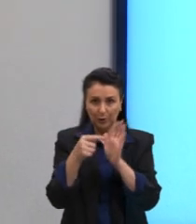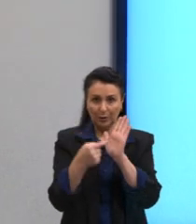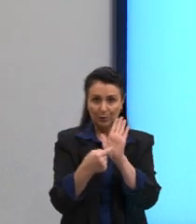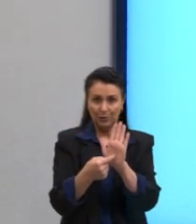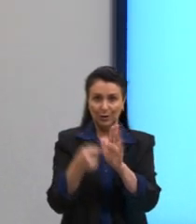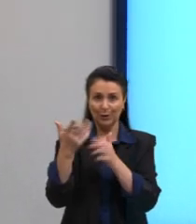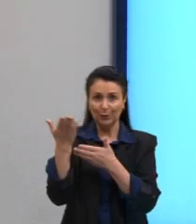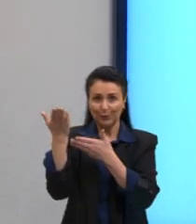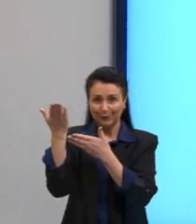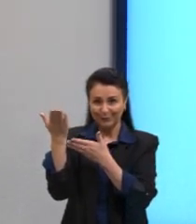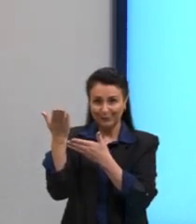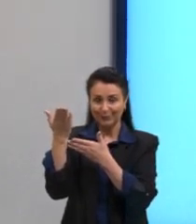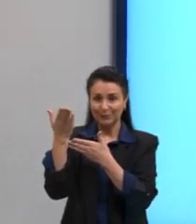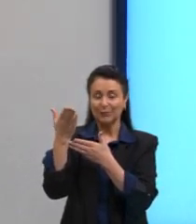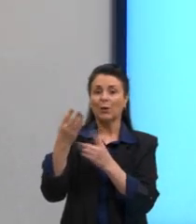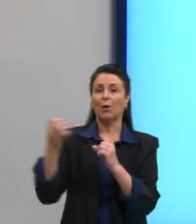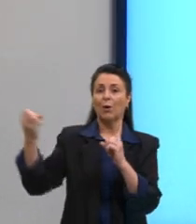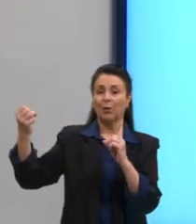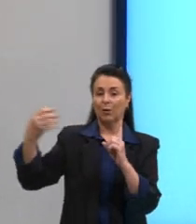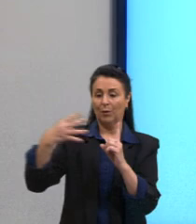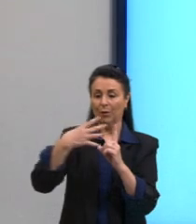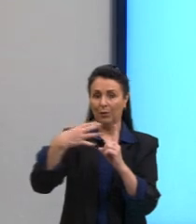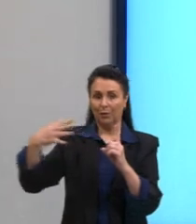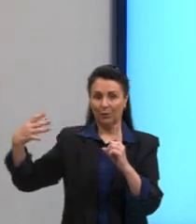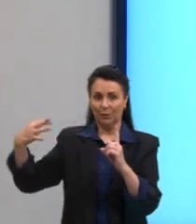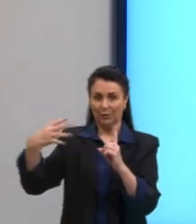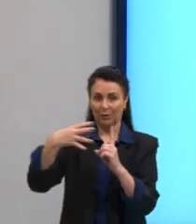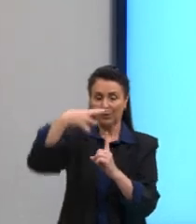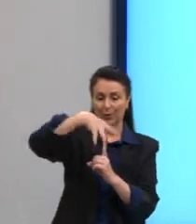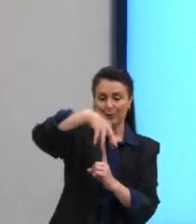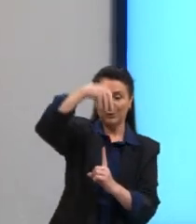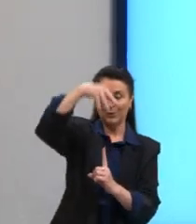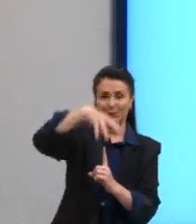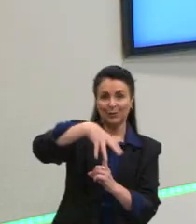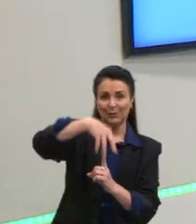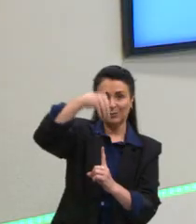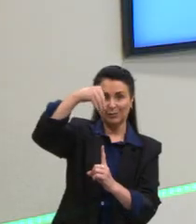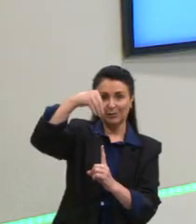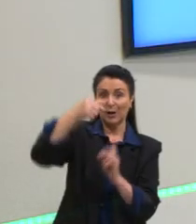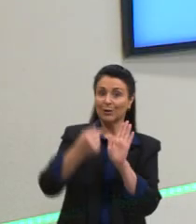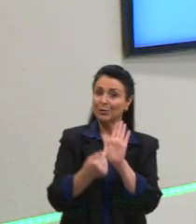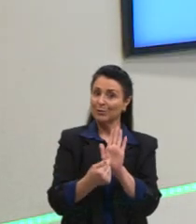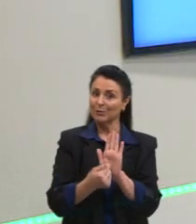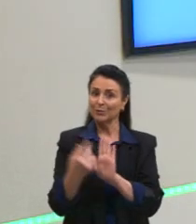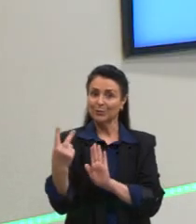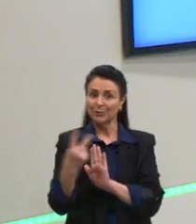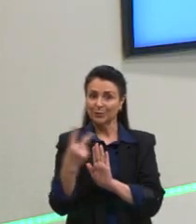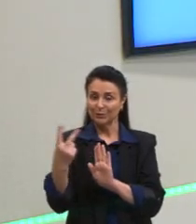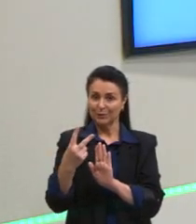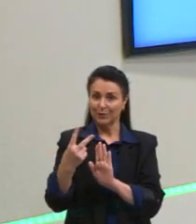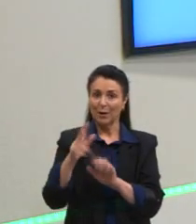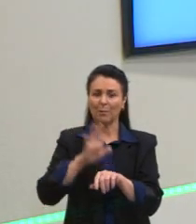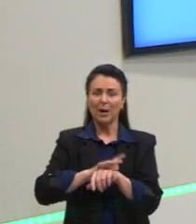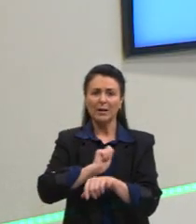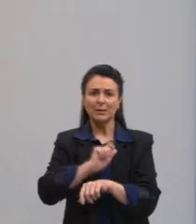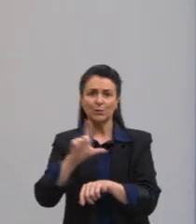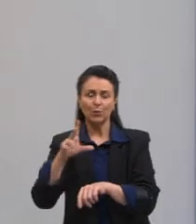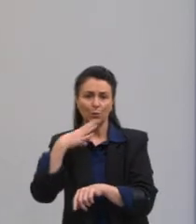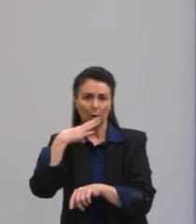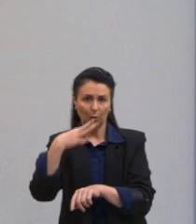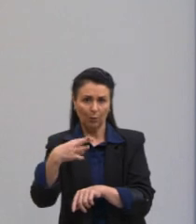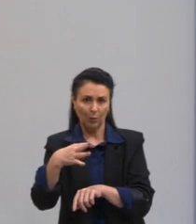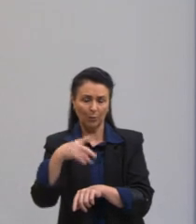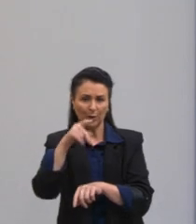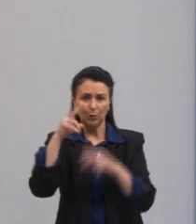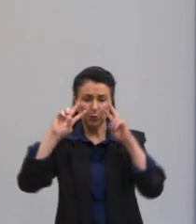chilema, os vasos maiores, mais ao meio, e o phloema ali, mais em azulzinho. São os